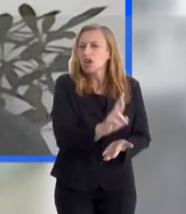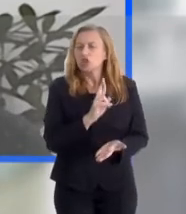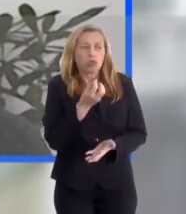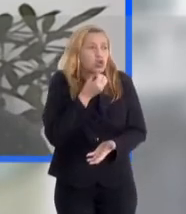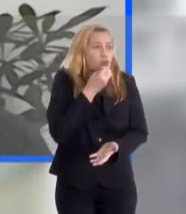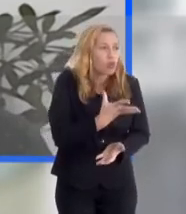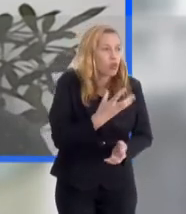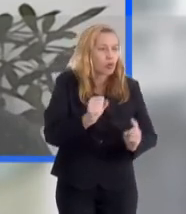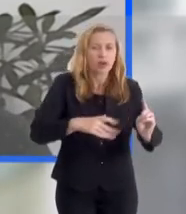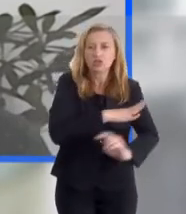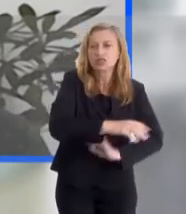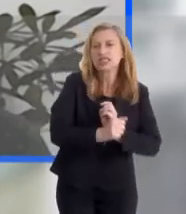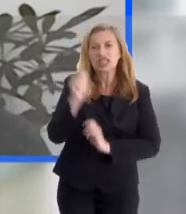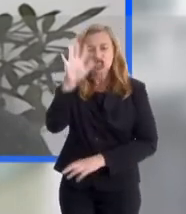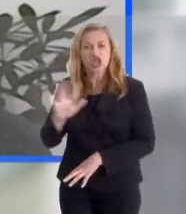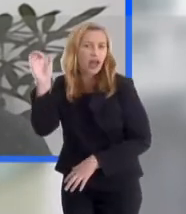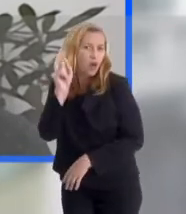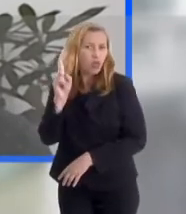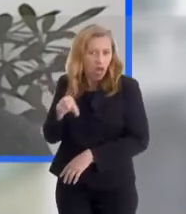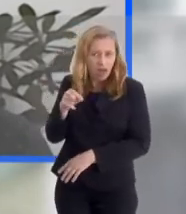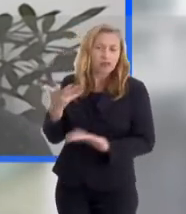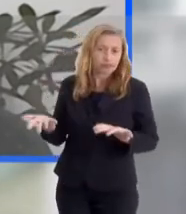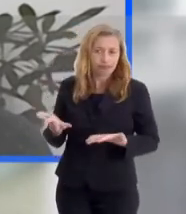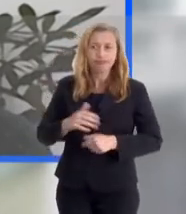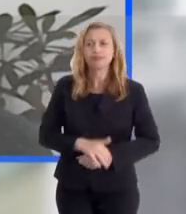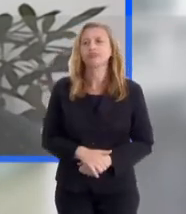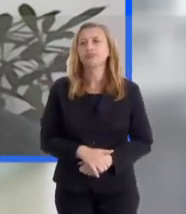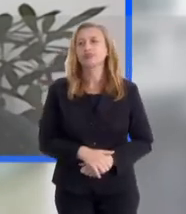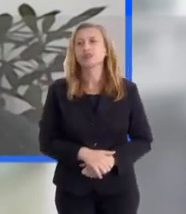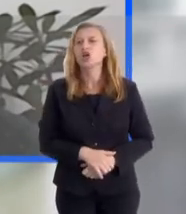retorno mesmo positivo para a sociedade em geral, né?